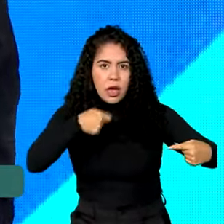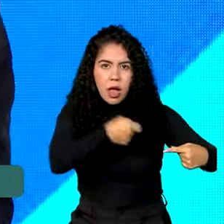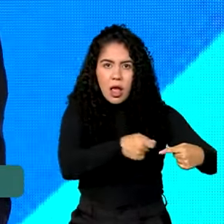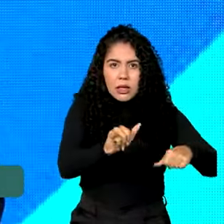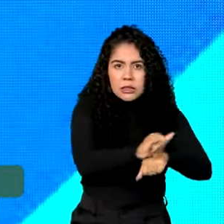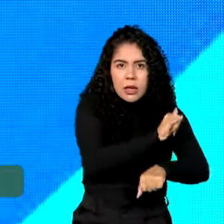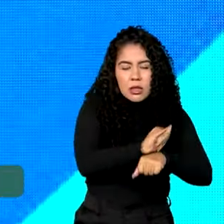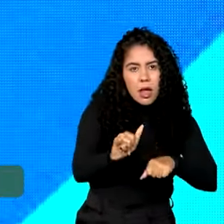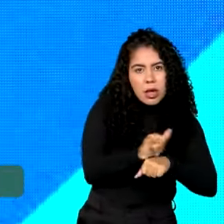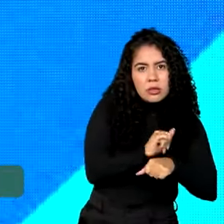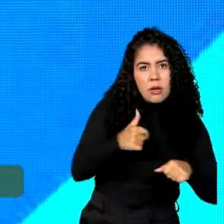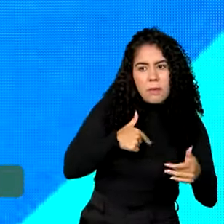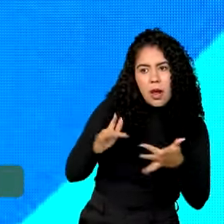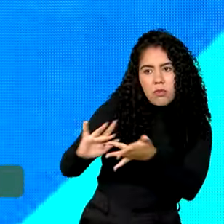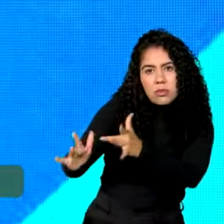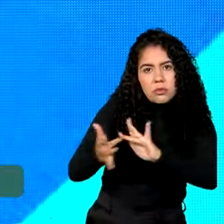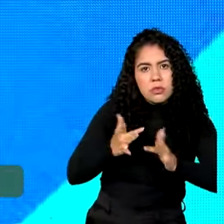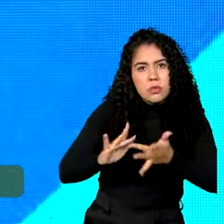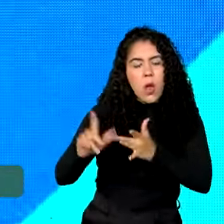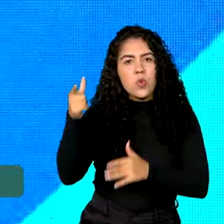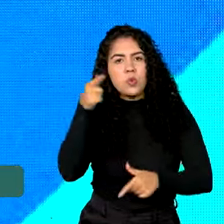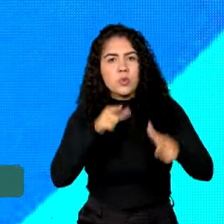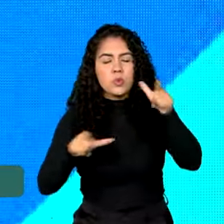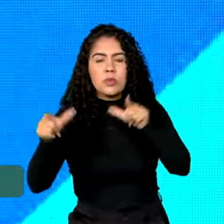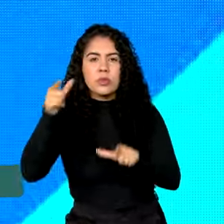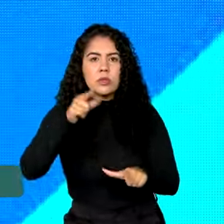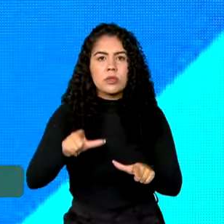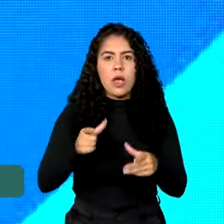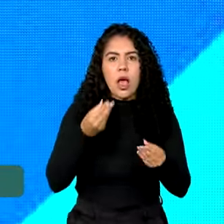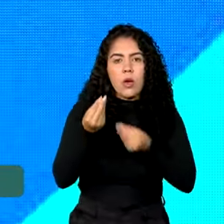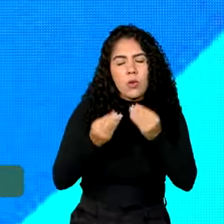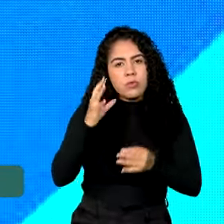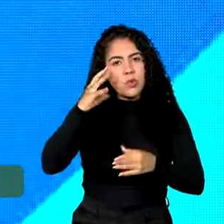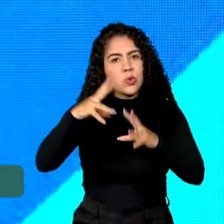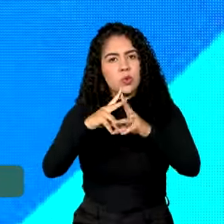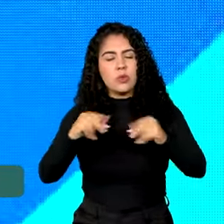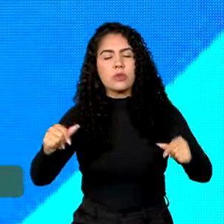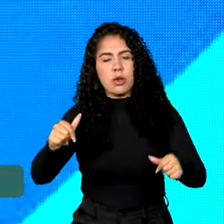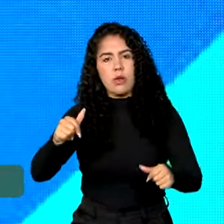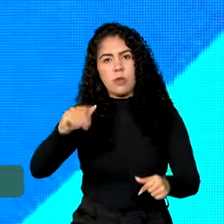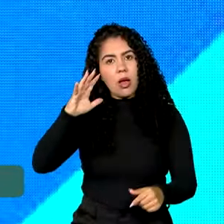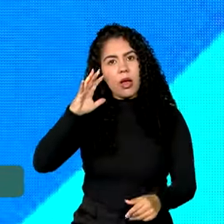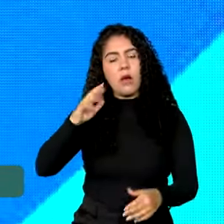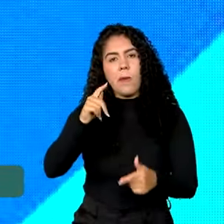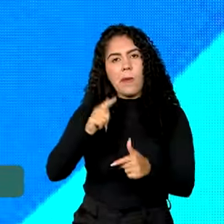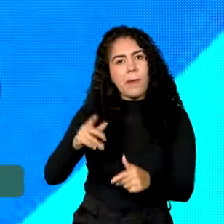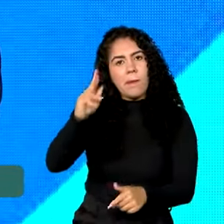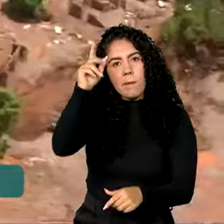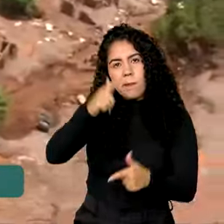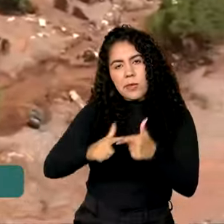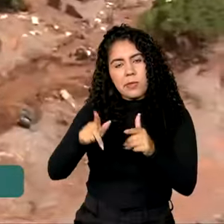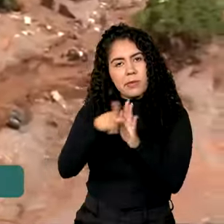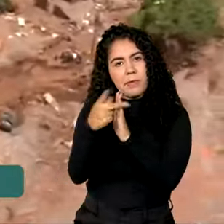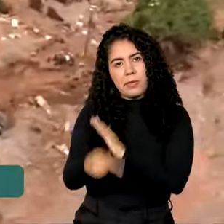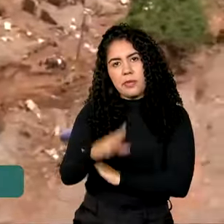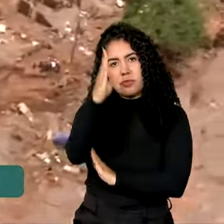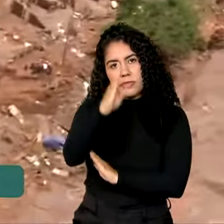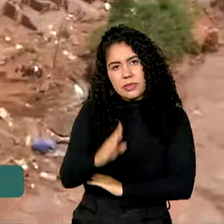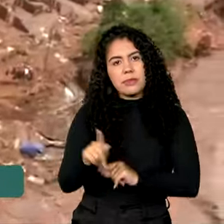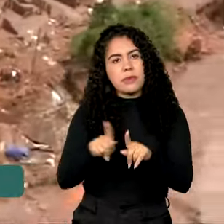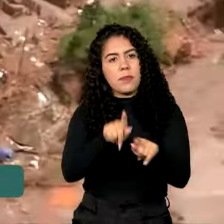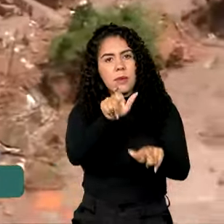na sociedade, se encontra os caminhos para resolver os verdadeiros problemas do Brasil e do povo brasileiro. Para as